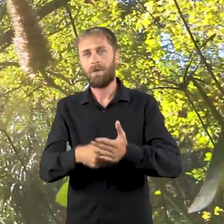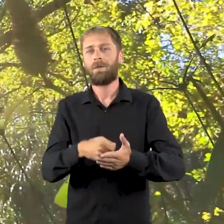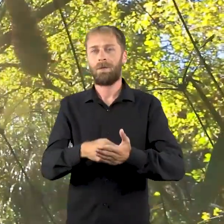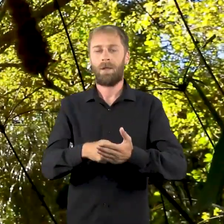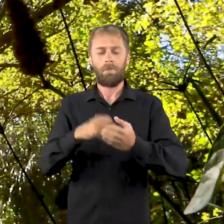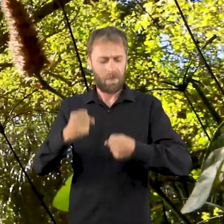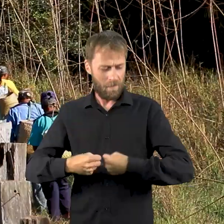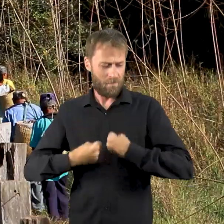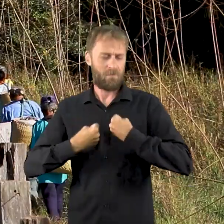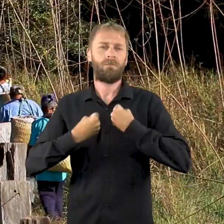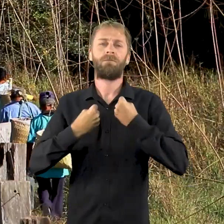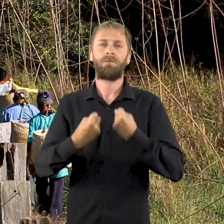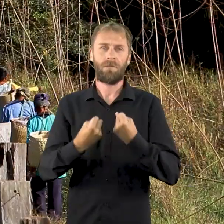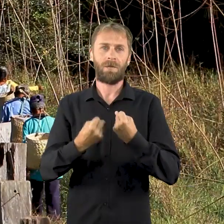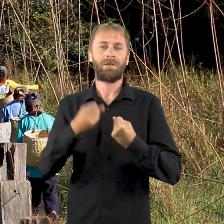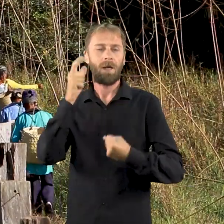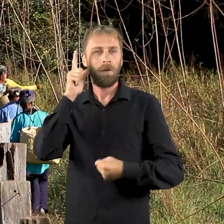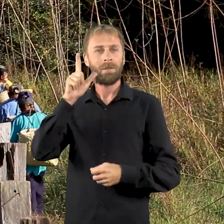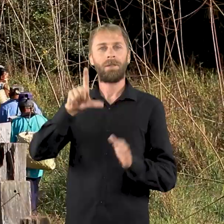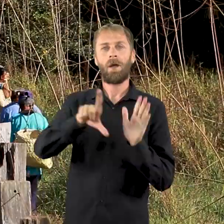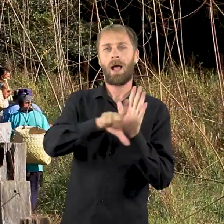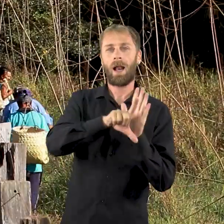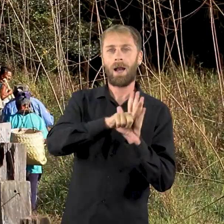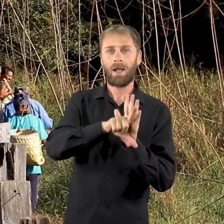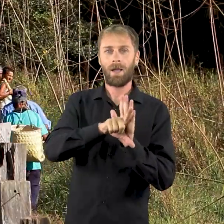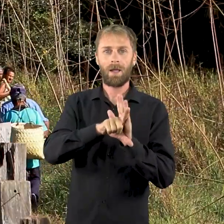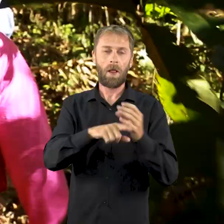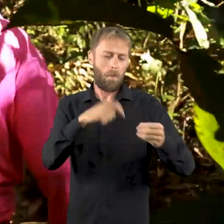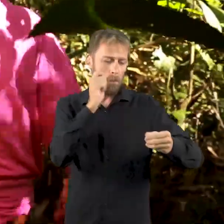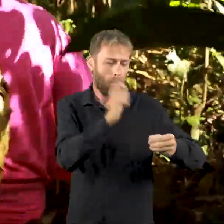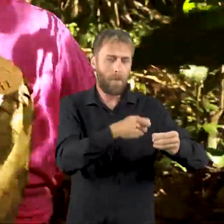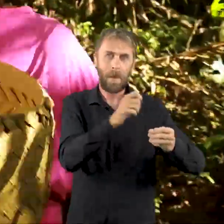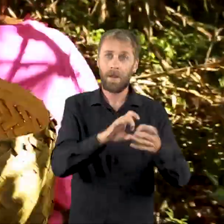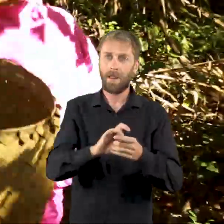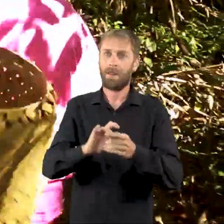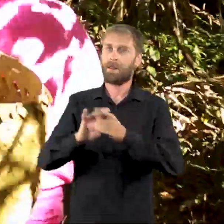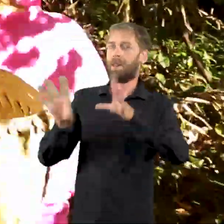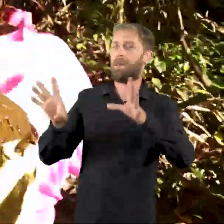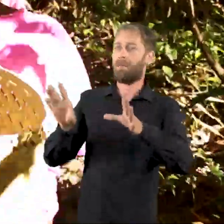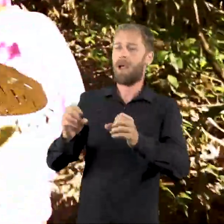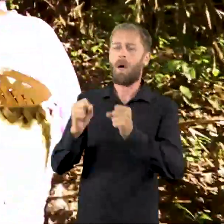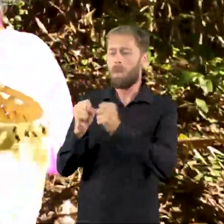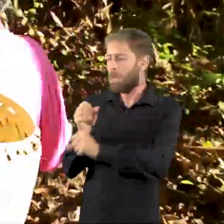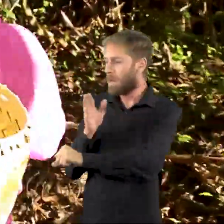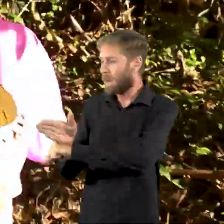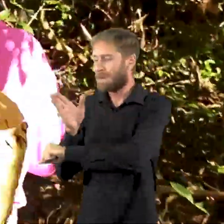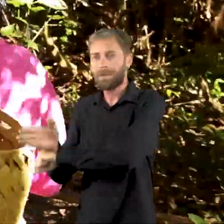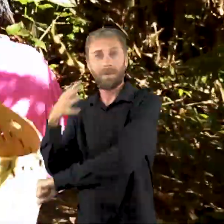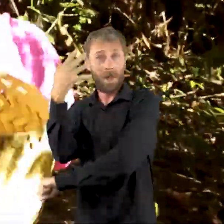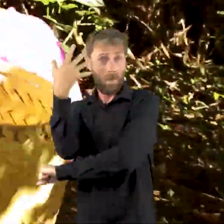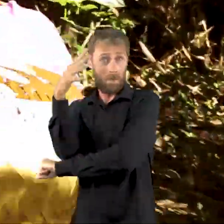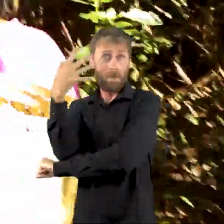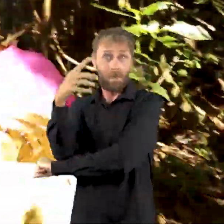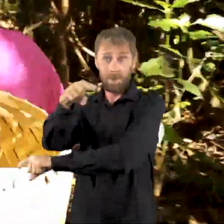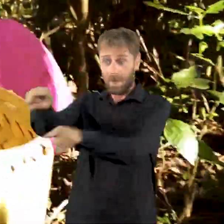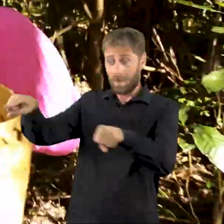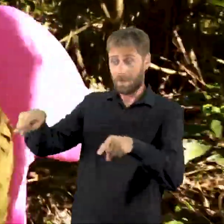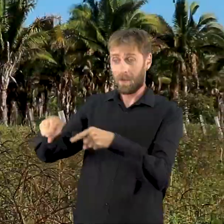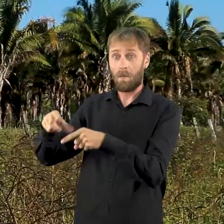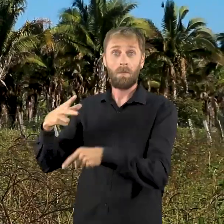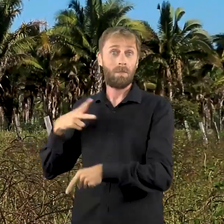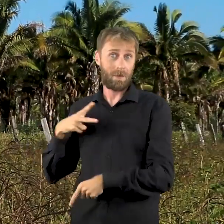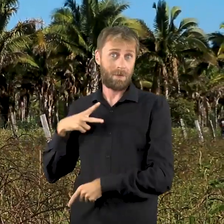ganharam força com a conquista da lei do babassu livre, que permite o acesso às palmeiras, mesmo em propriedades particulares.